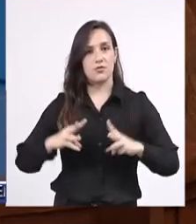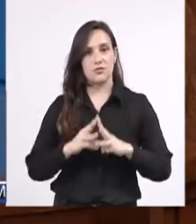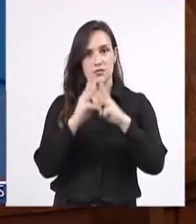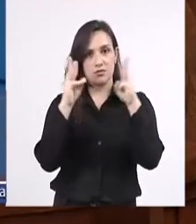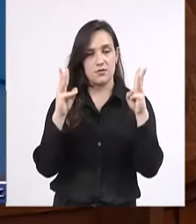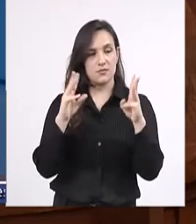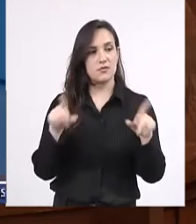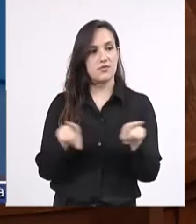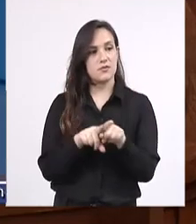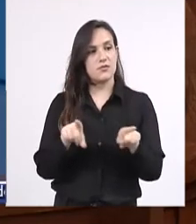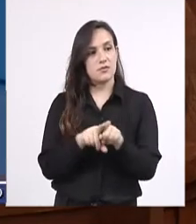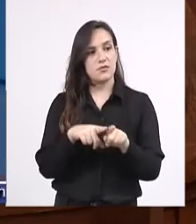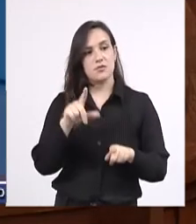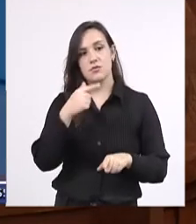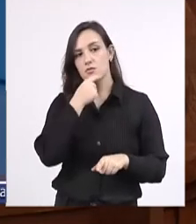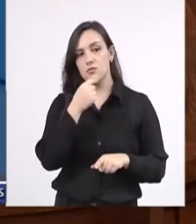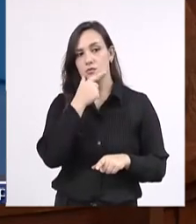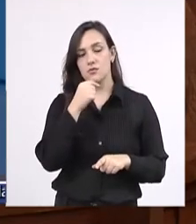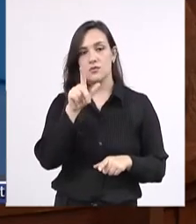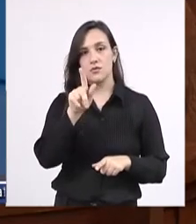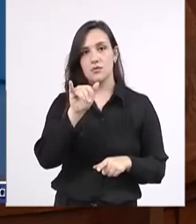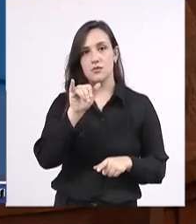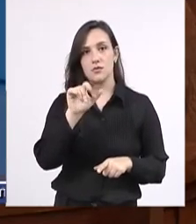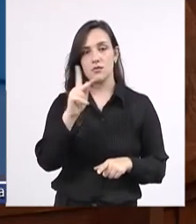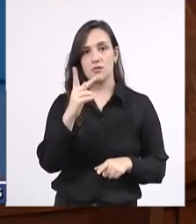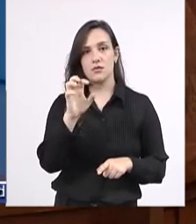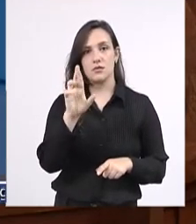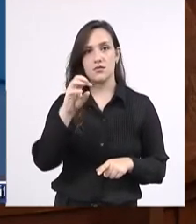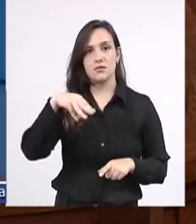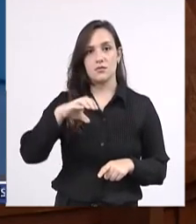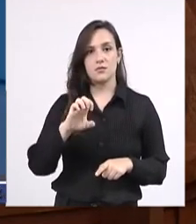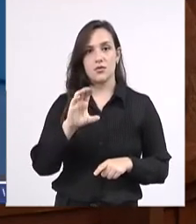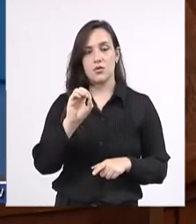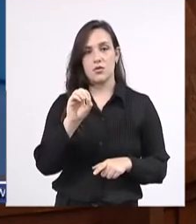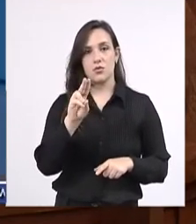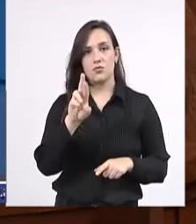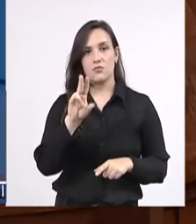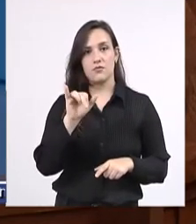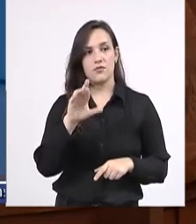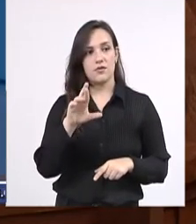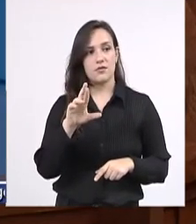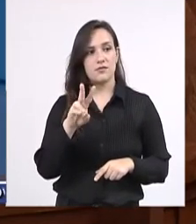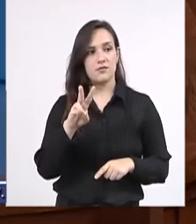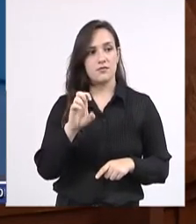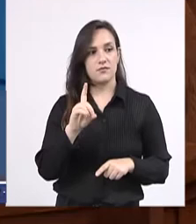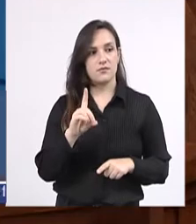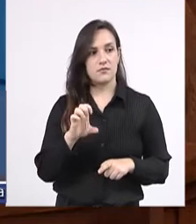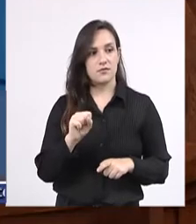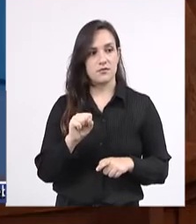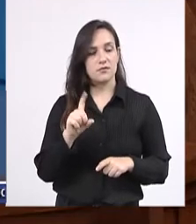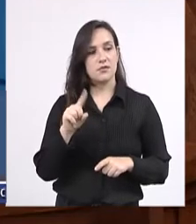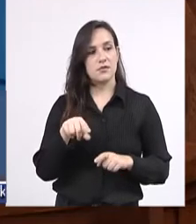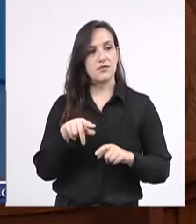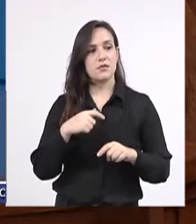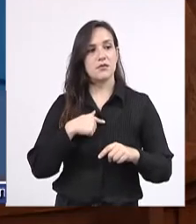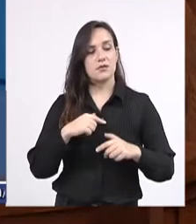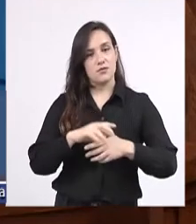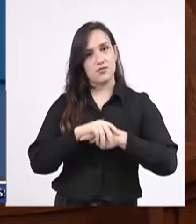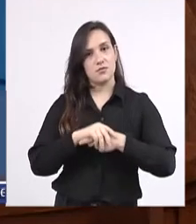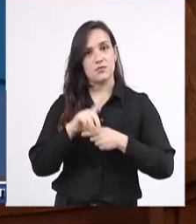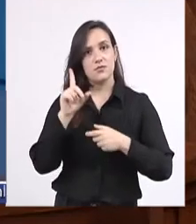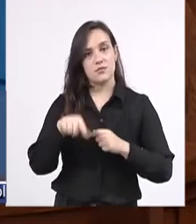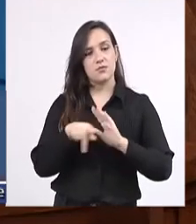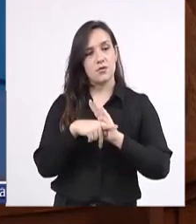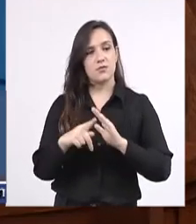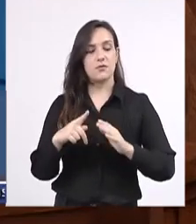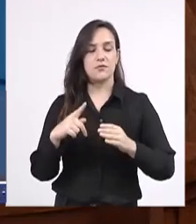Excelentíssimo professor Guilherme Urives, em nome de quem cumprimento todos os professores e acadêmicos da faculdade Estácio de